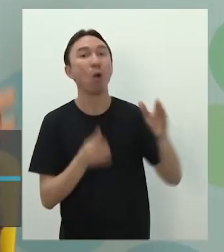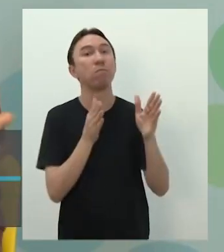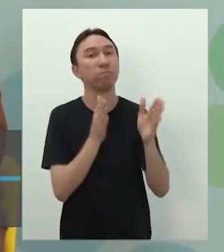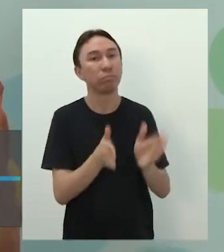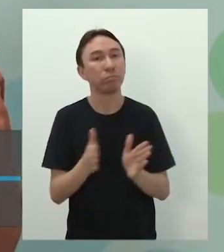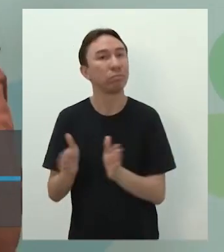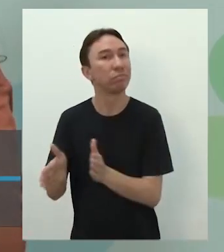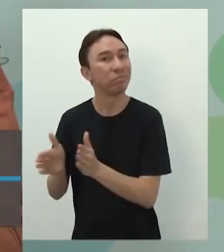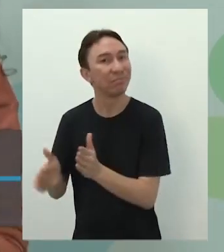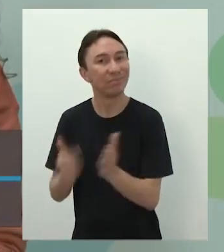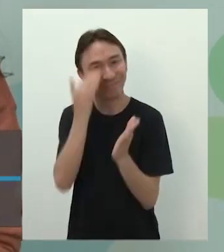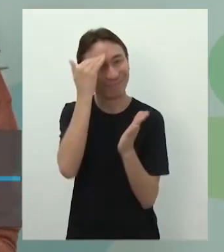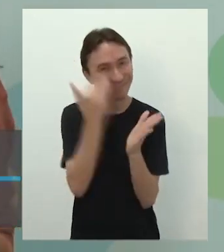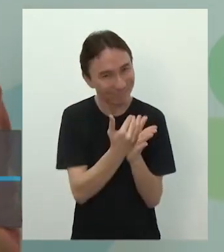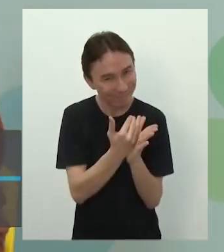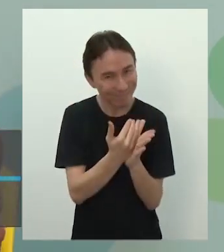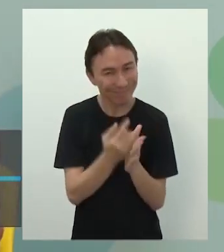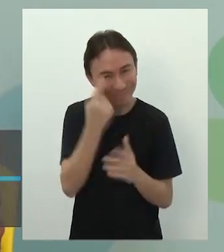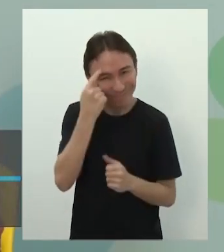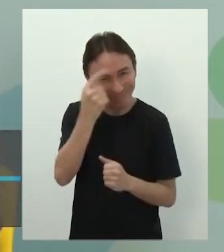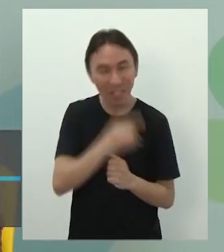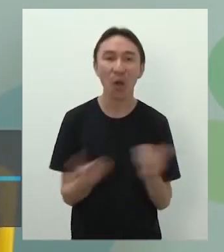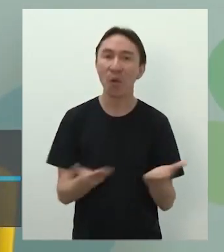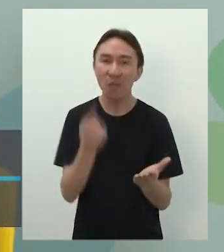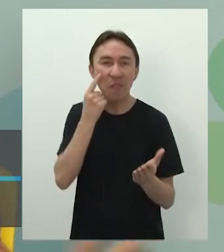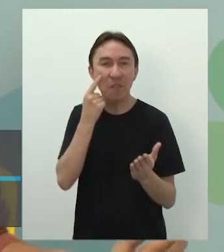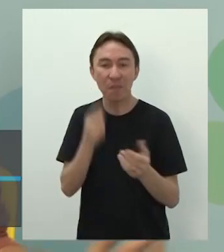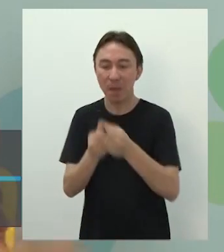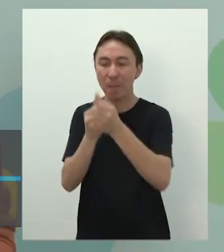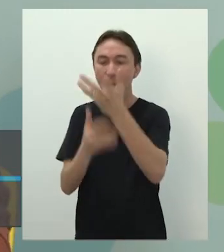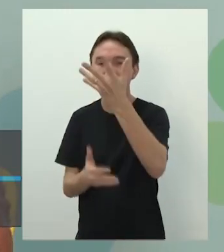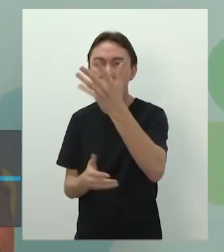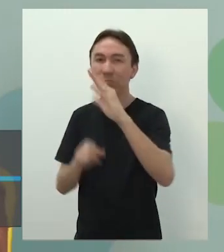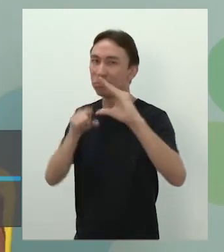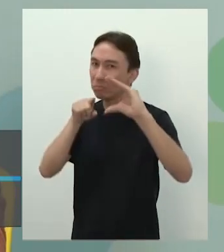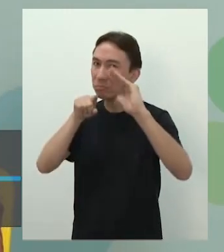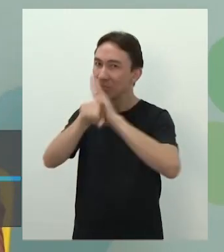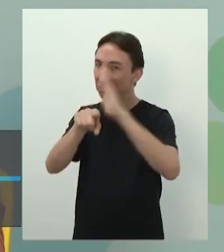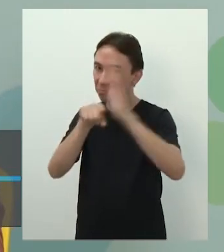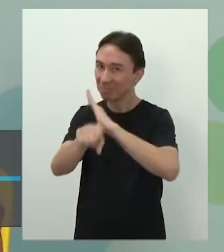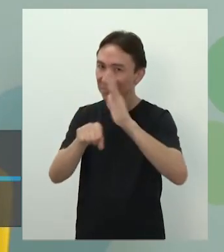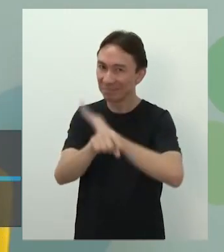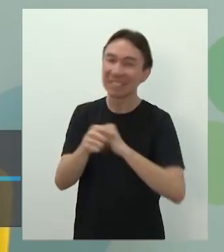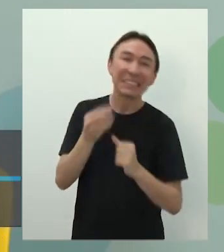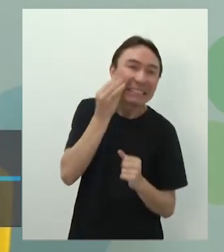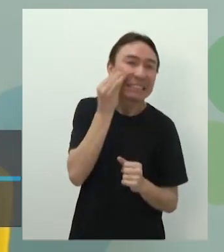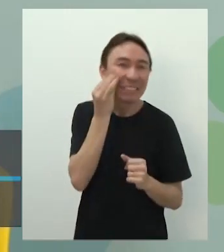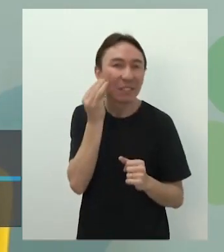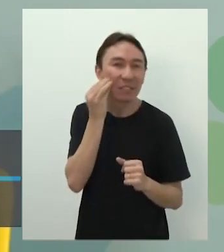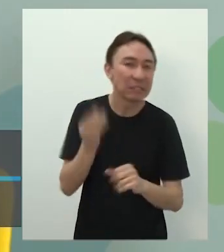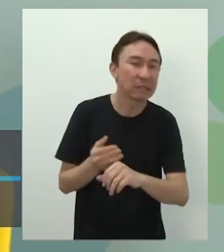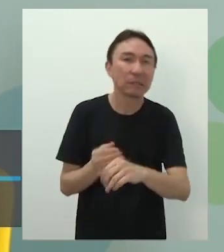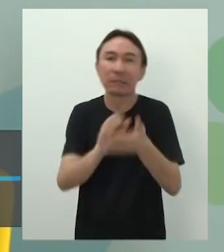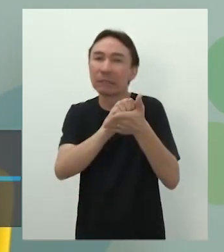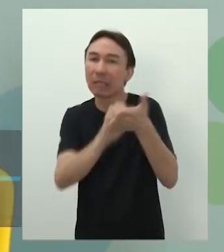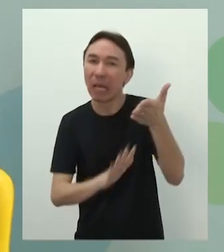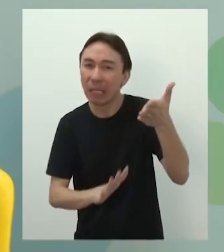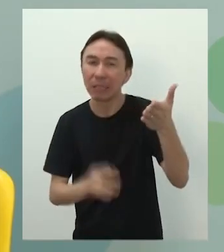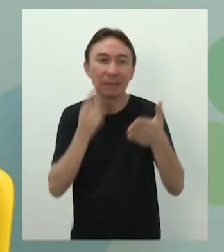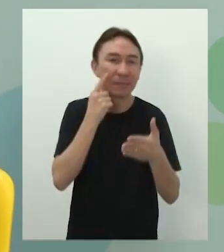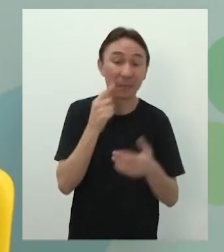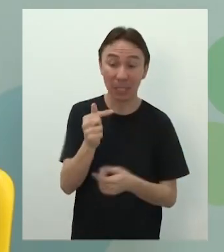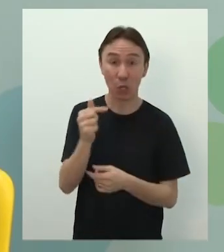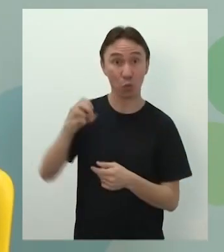Abram o chat para a gente tentar fazer exercícios agora. A gente só tem exercícios daqui para o final. Estamos nos últimos sete minutos. Bora